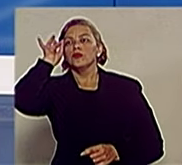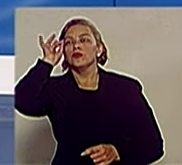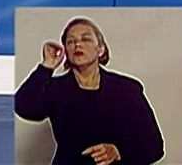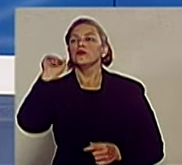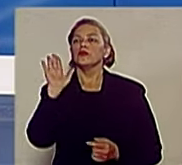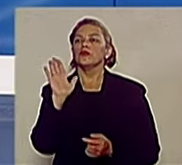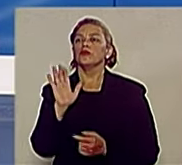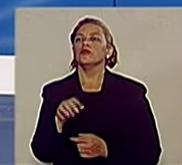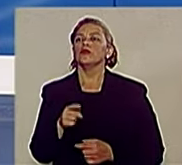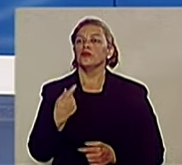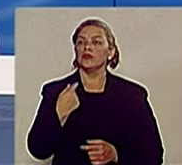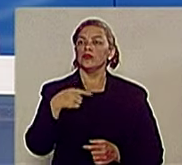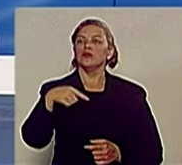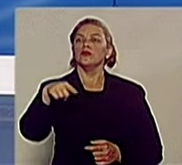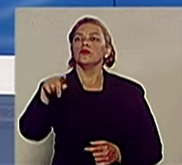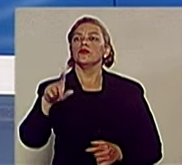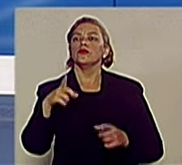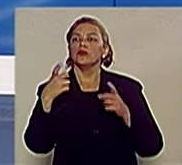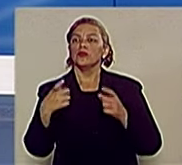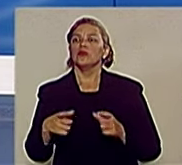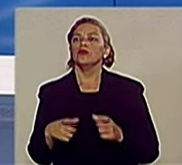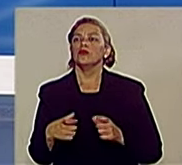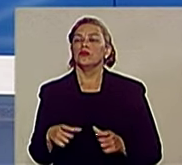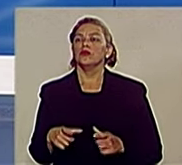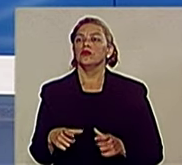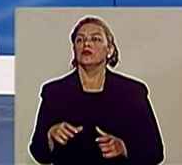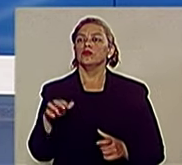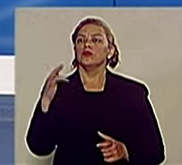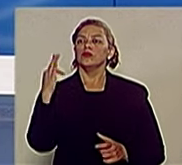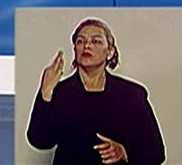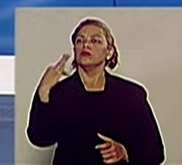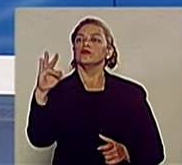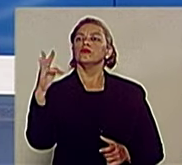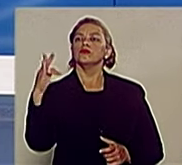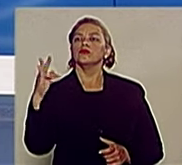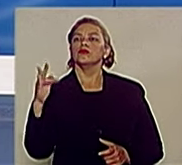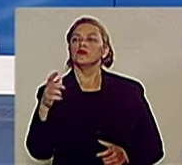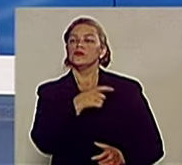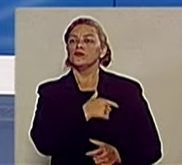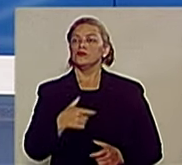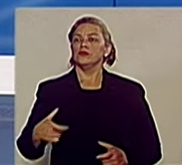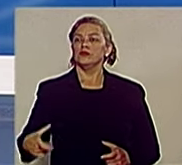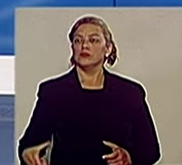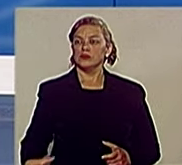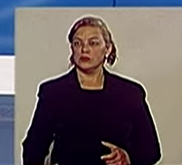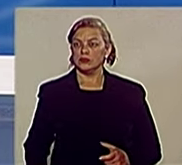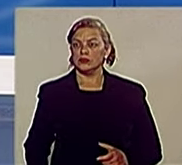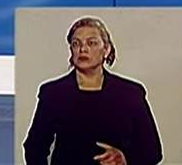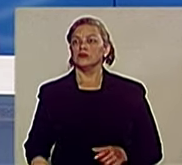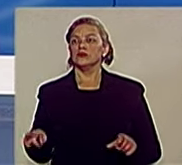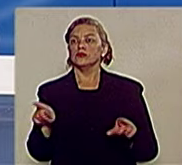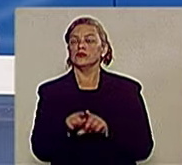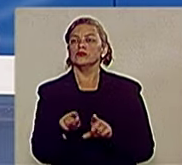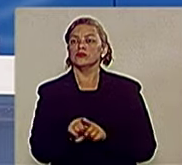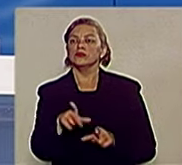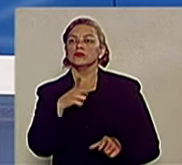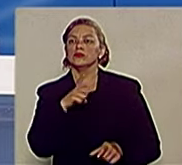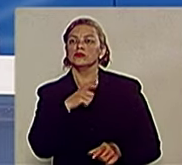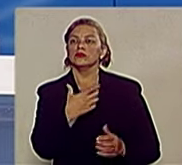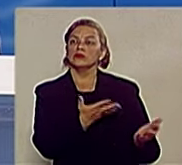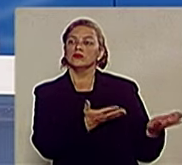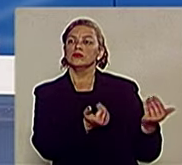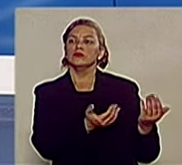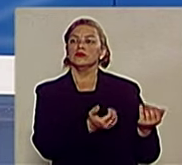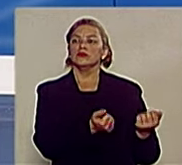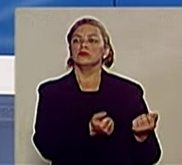da cidade faculdades públicas na área de humanas para que haja frequência de jovens no centro da cidade. E atraia, com